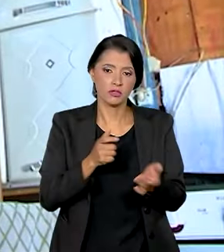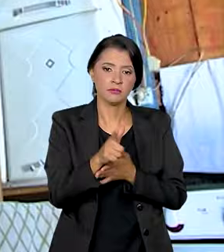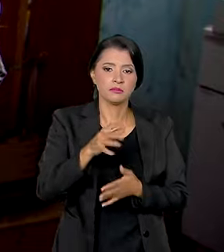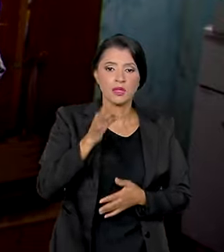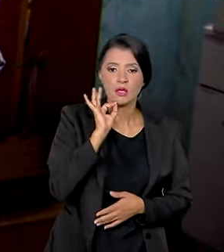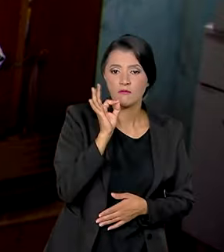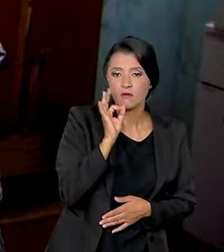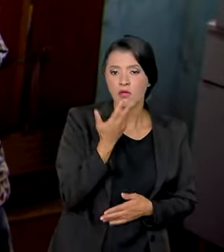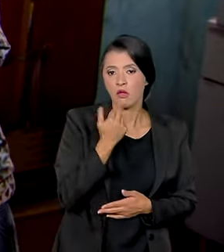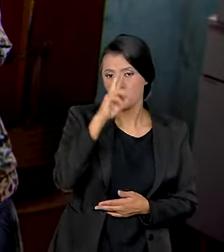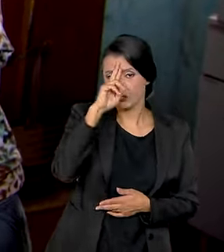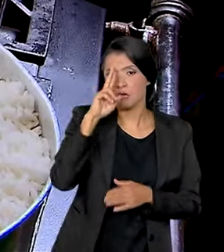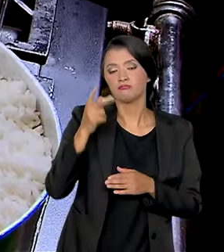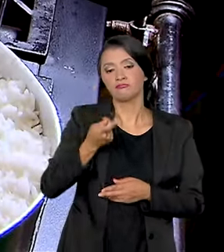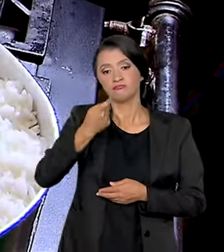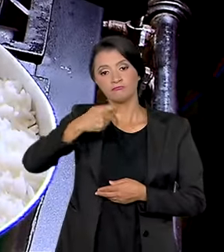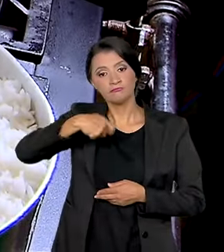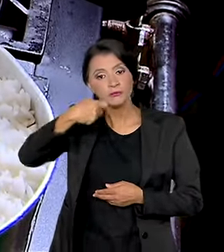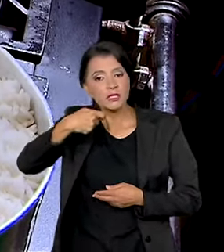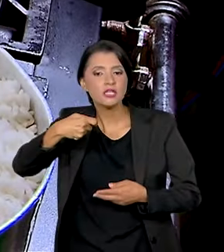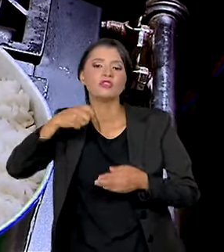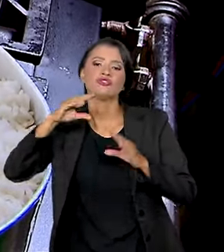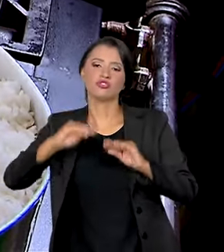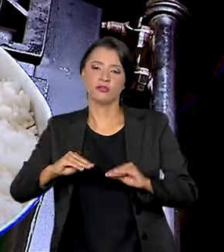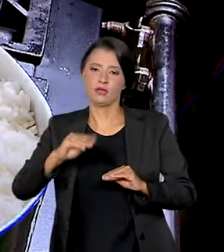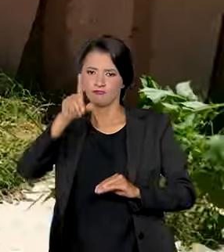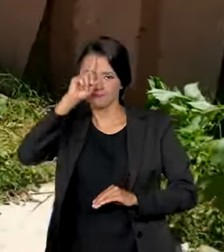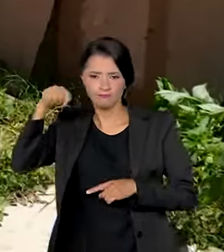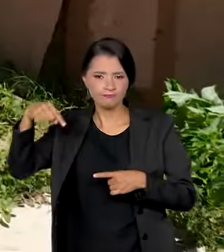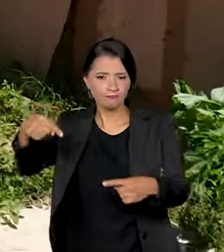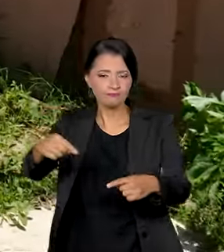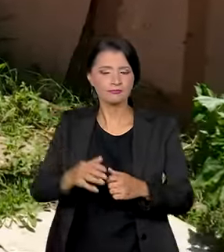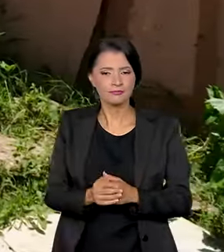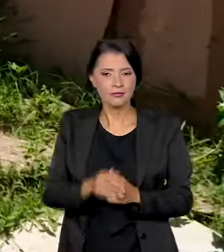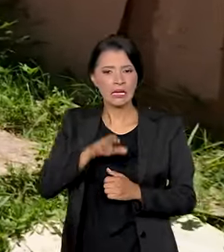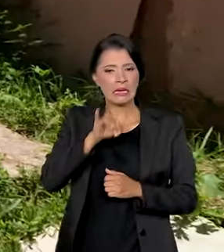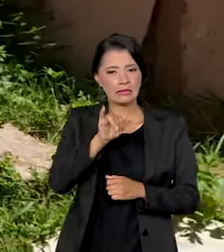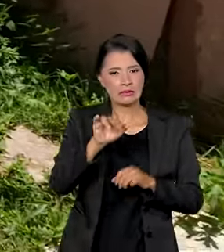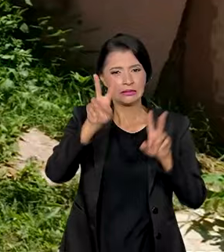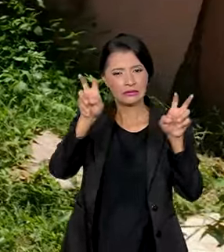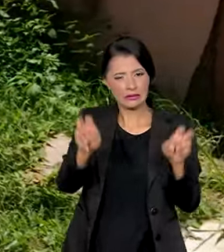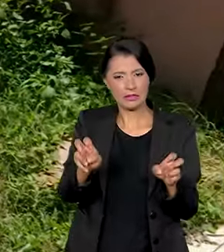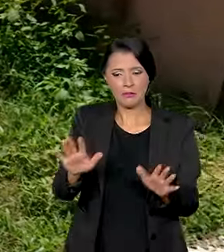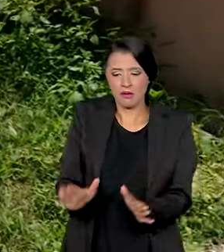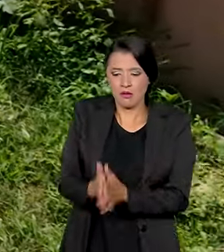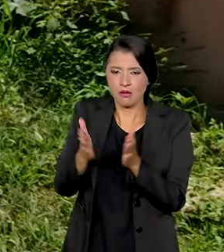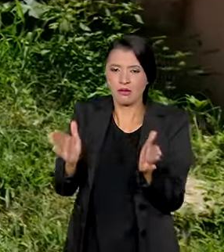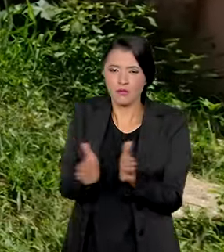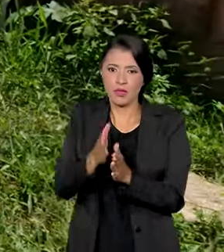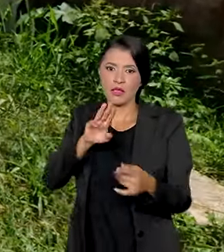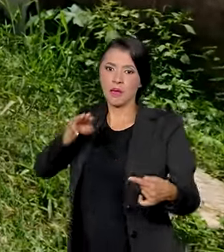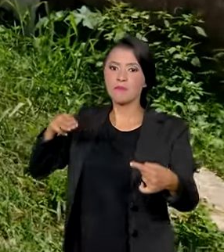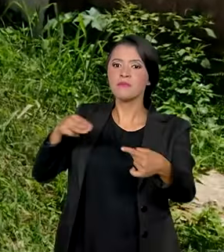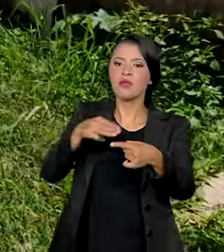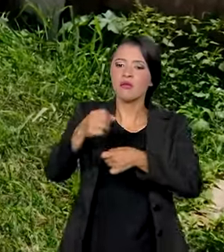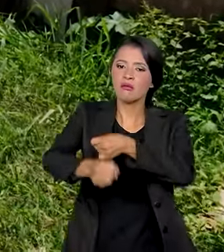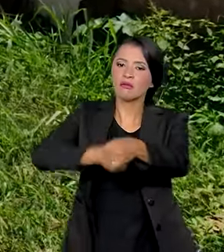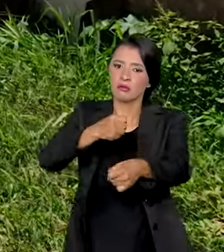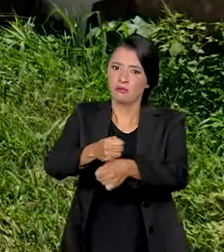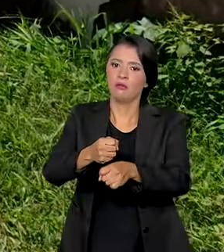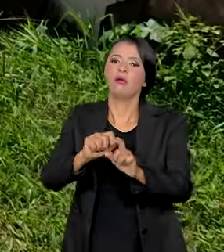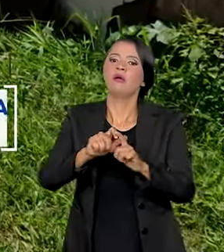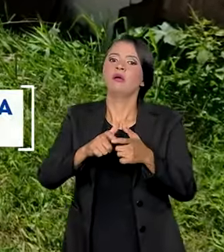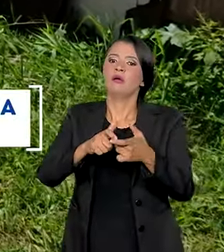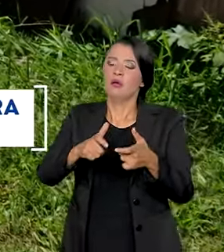café, almoçar e jantar todos os dias. Quando o assunto é pobreza, a meta para os próximos anos é bem